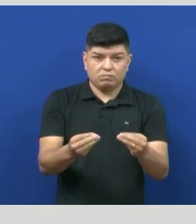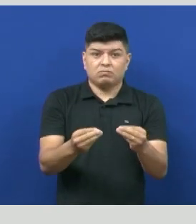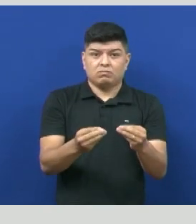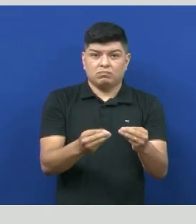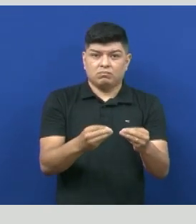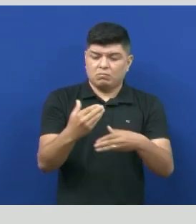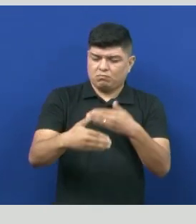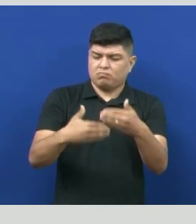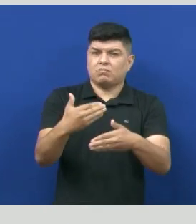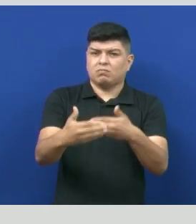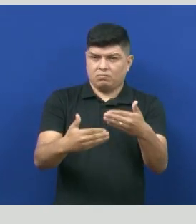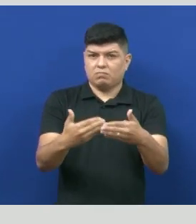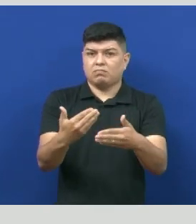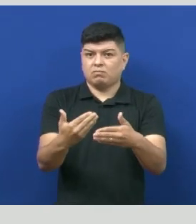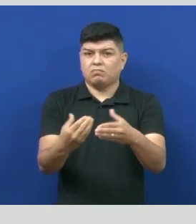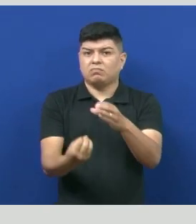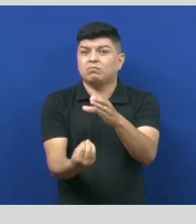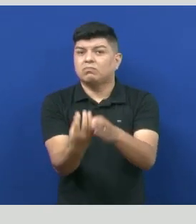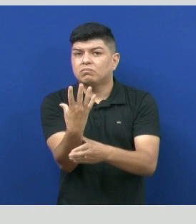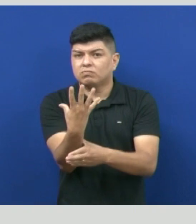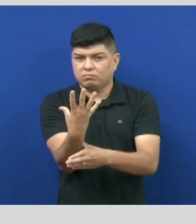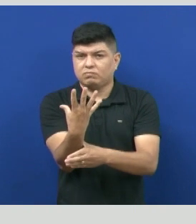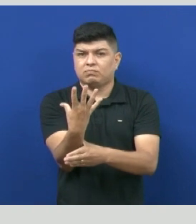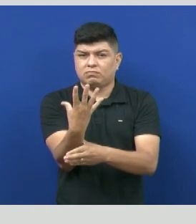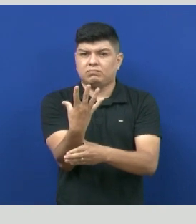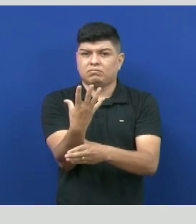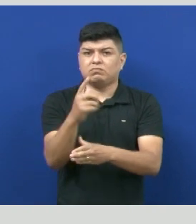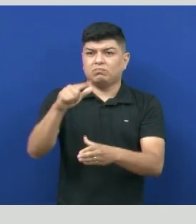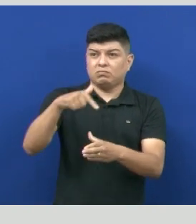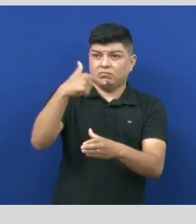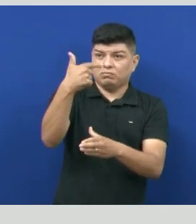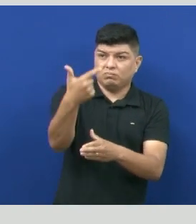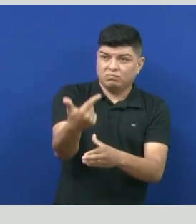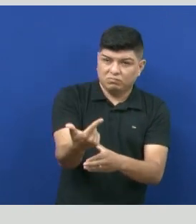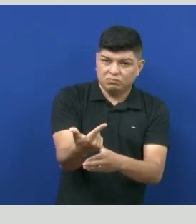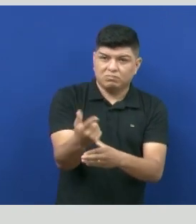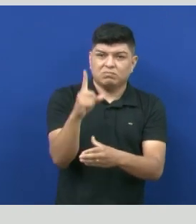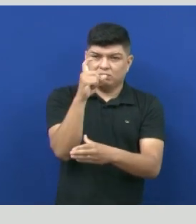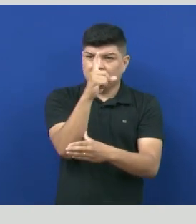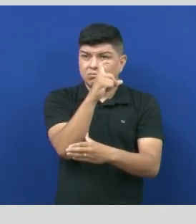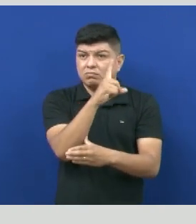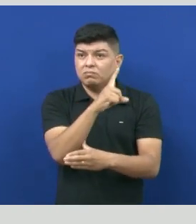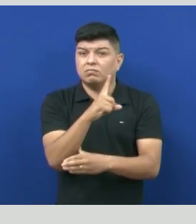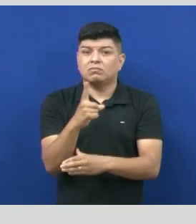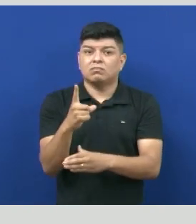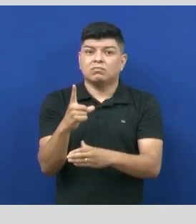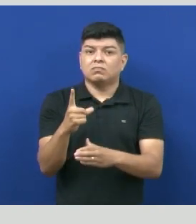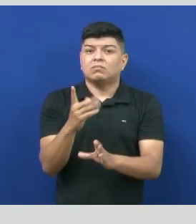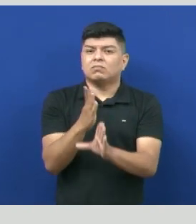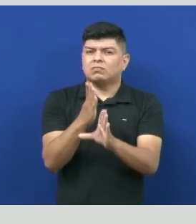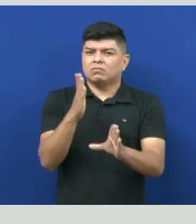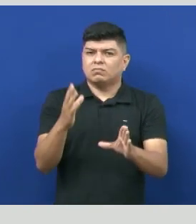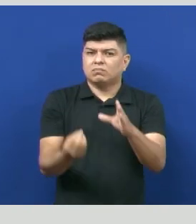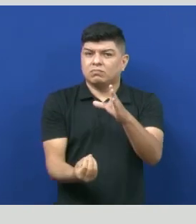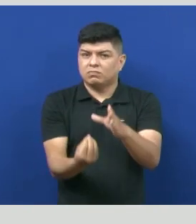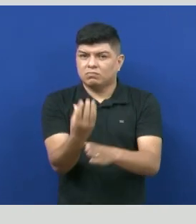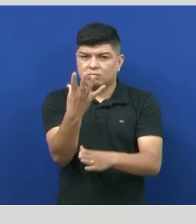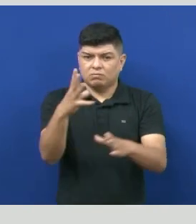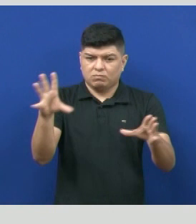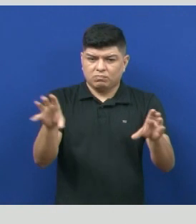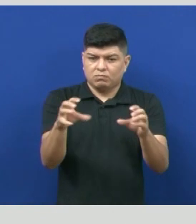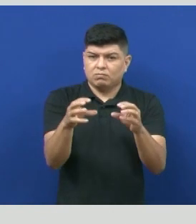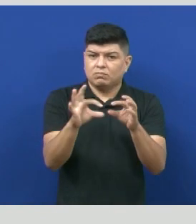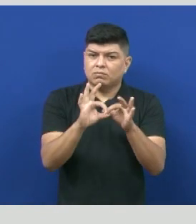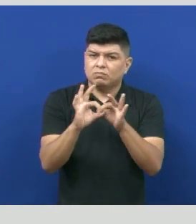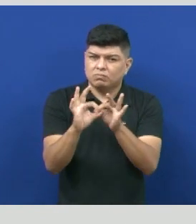essas substâncias davam origem a substâncias mais complexas. E essas substâncias complexas, quando carregadas